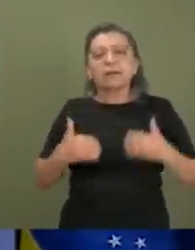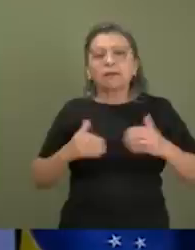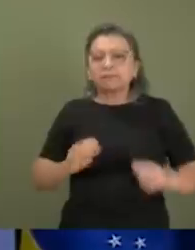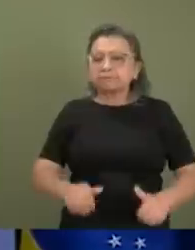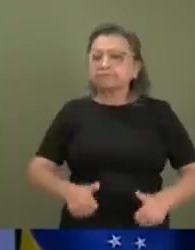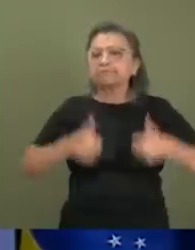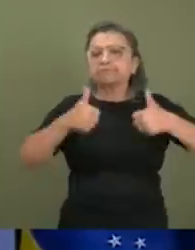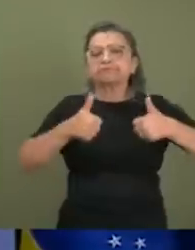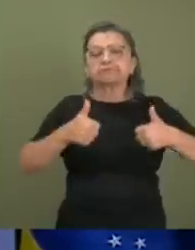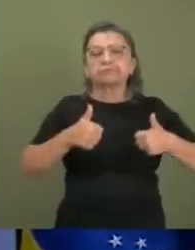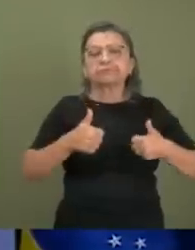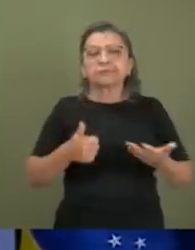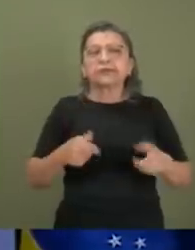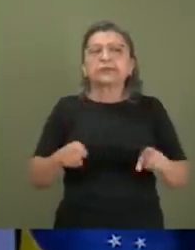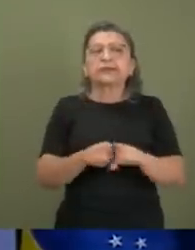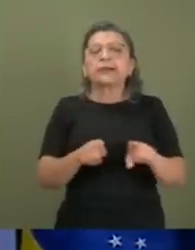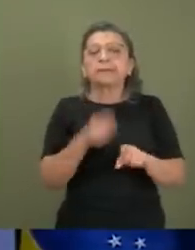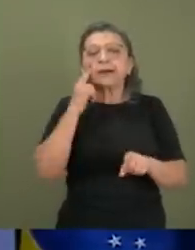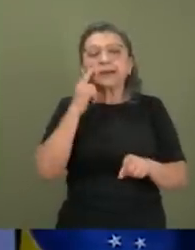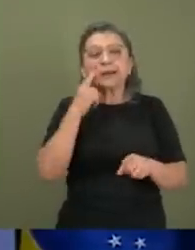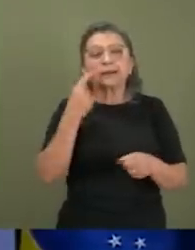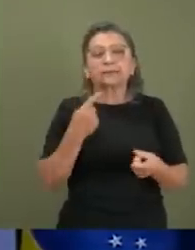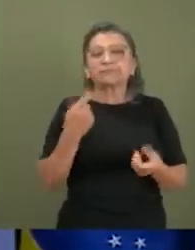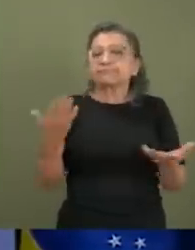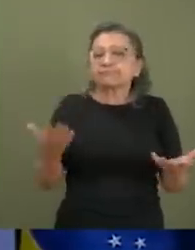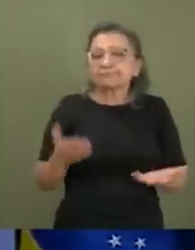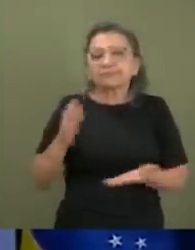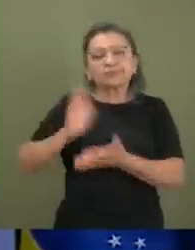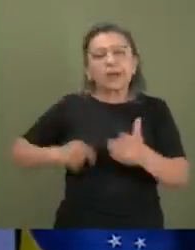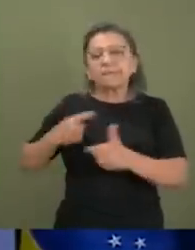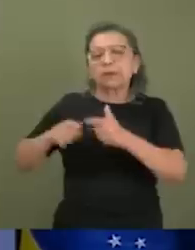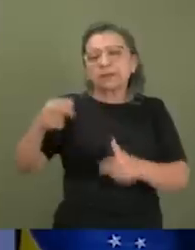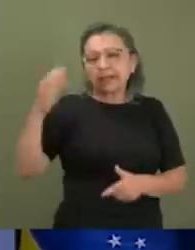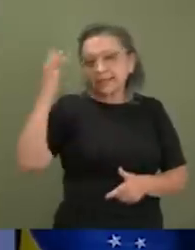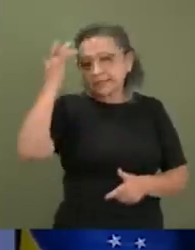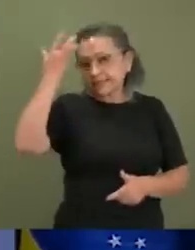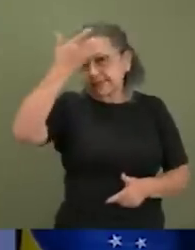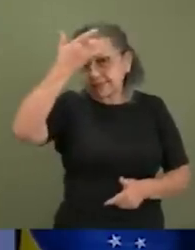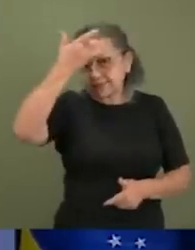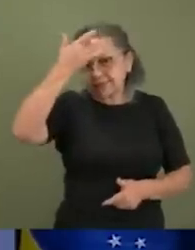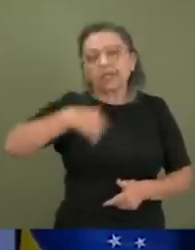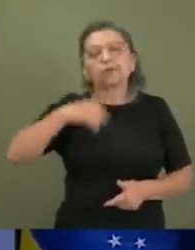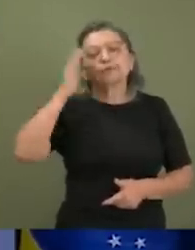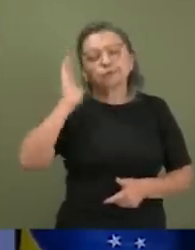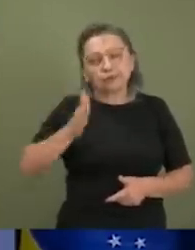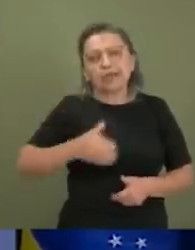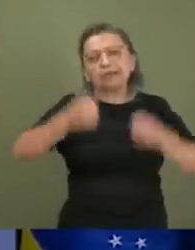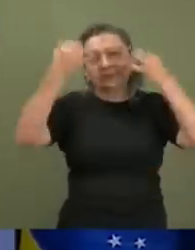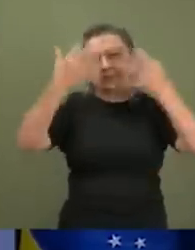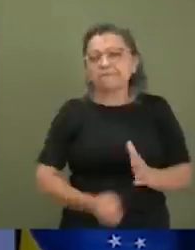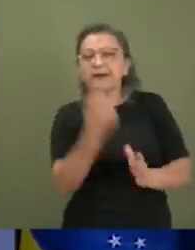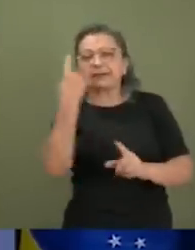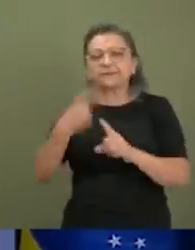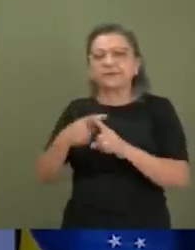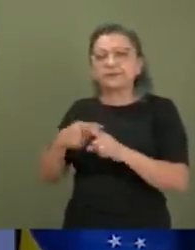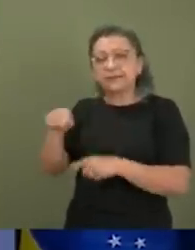pessoas que sofreram acidentes e também para combater problemas de saúde mental. Eu já expus isso em diversas ocasiões